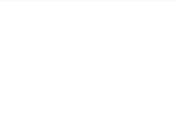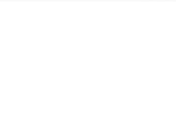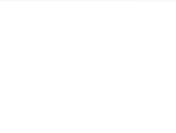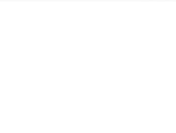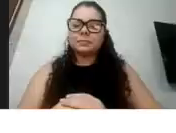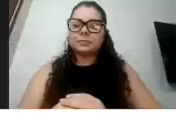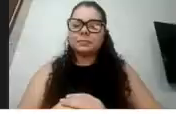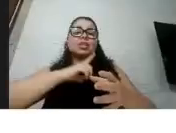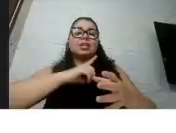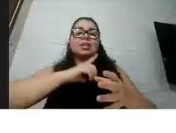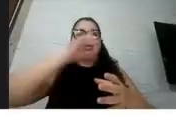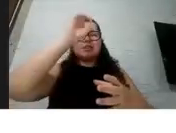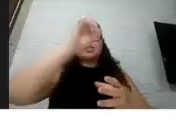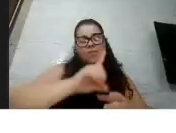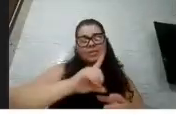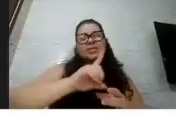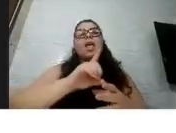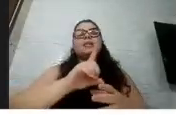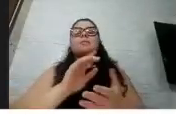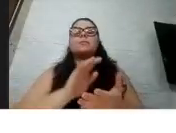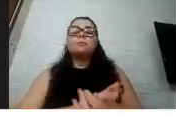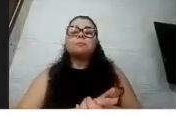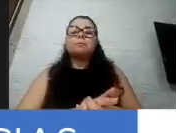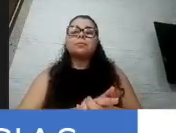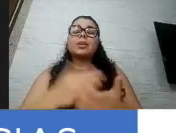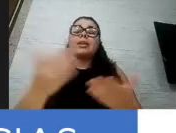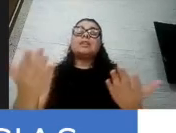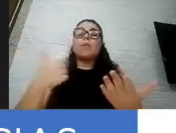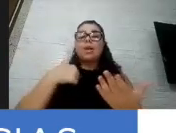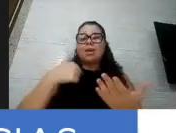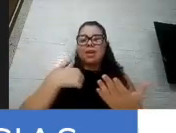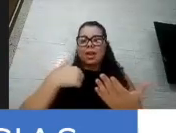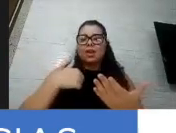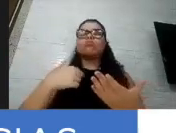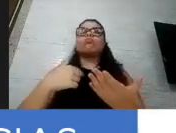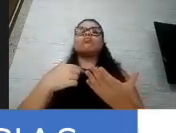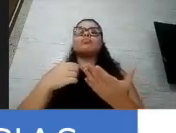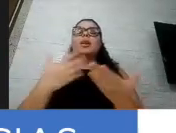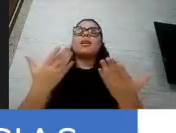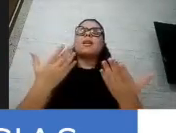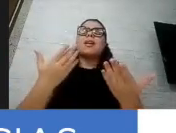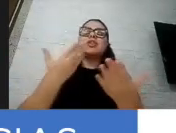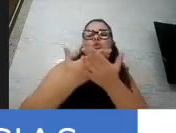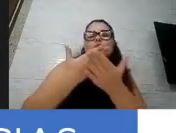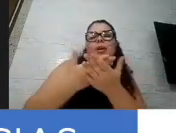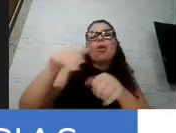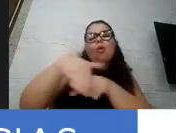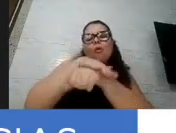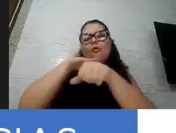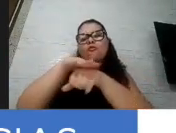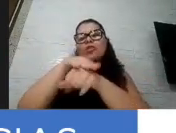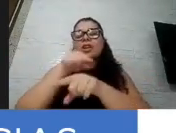deficiência intelectual. Então, eu separei aqui para conversar com vocês alguns assuntos